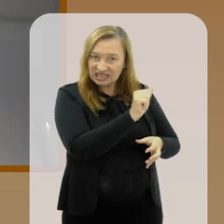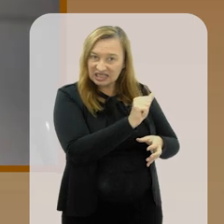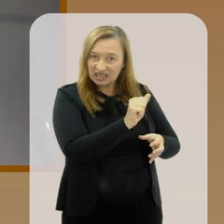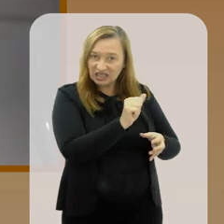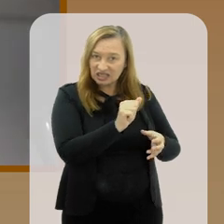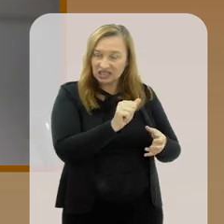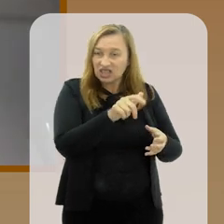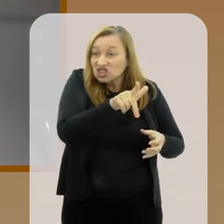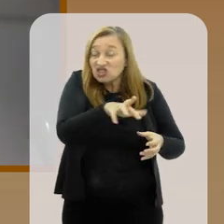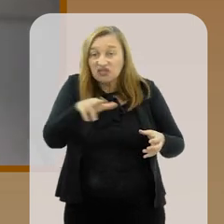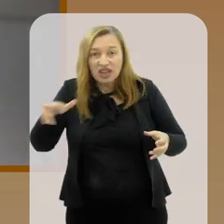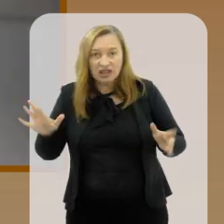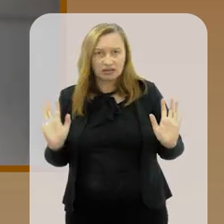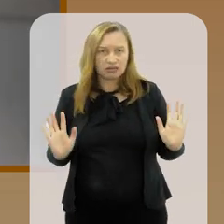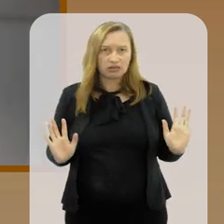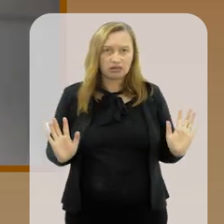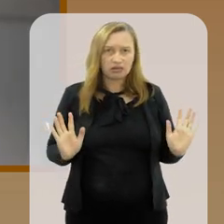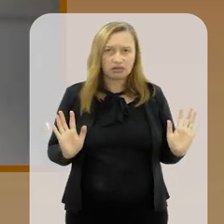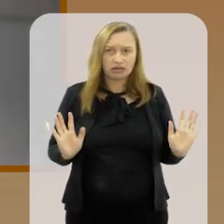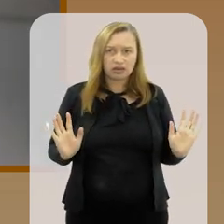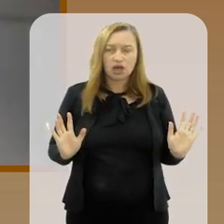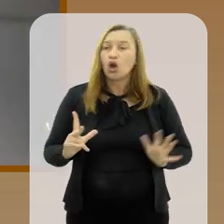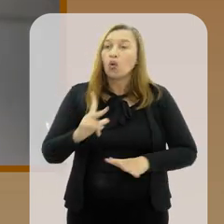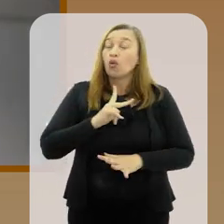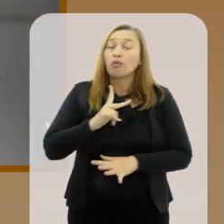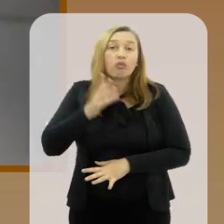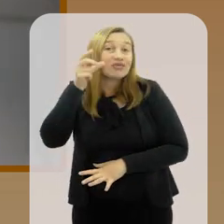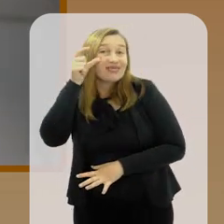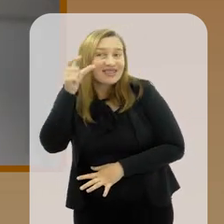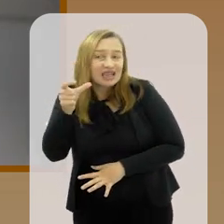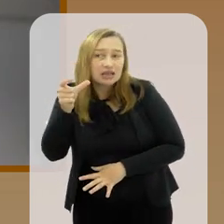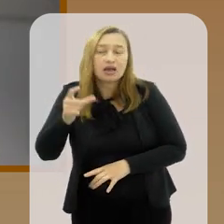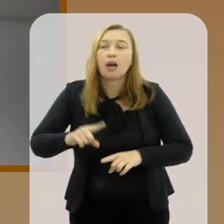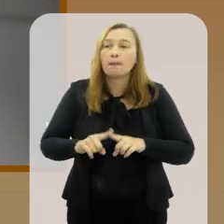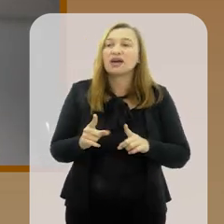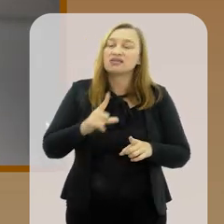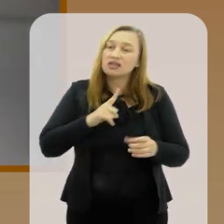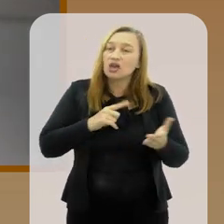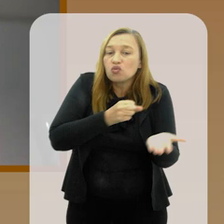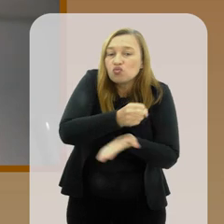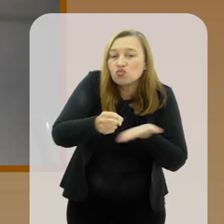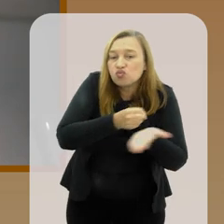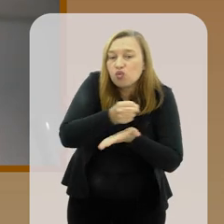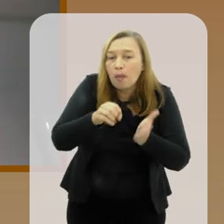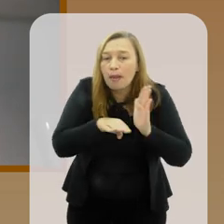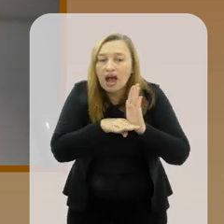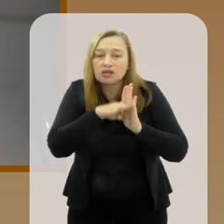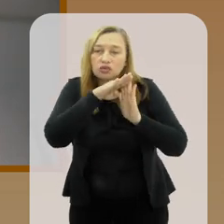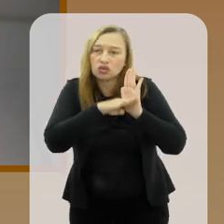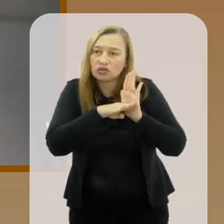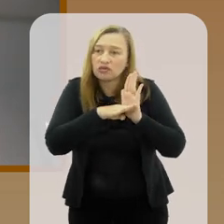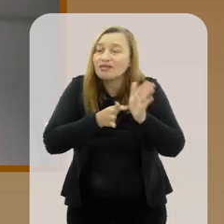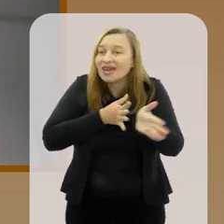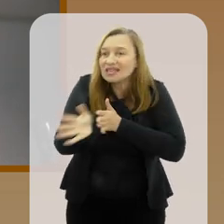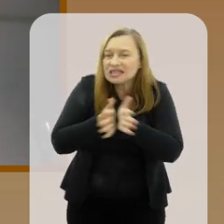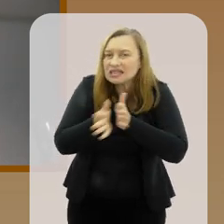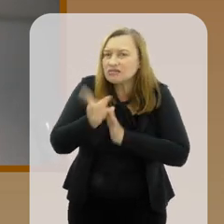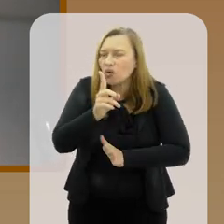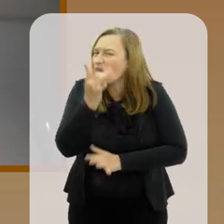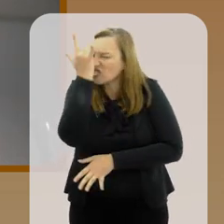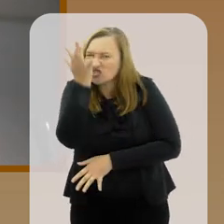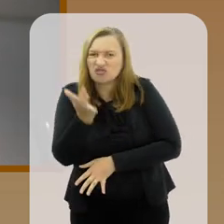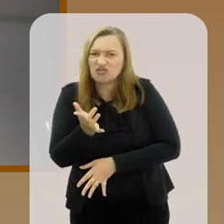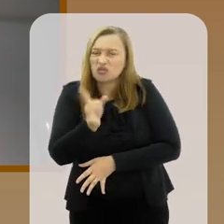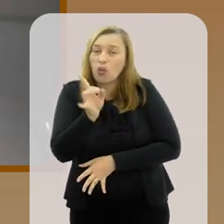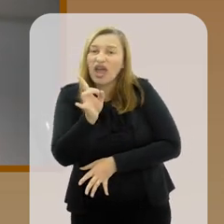alto nível de abstração. Vai ter o tempo de exposição o próprio interesse. Mas existe um nível básico que é acessível e